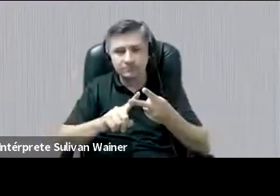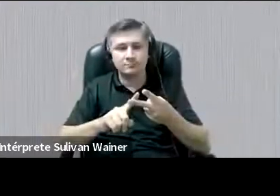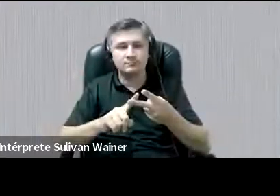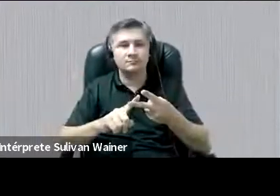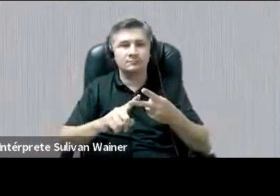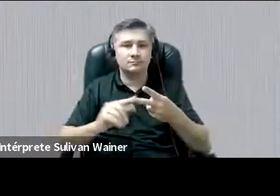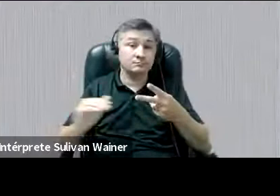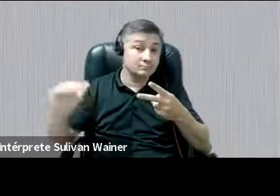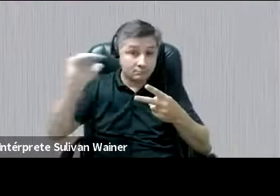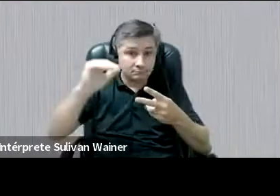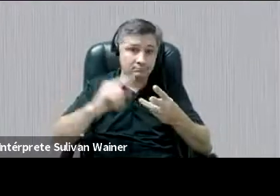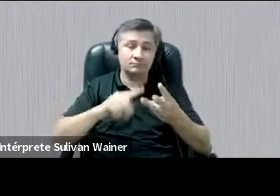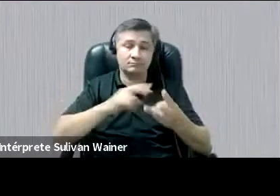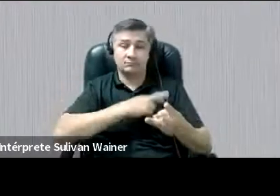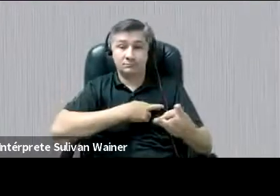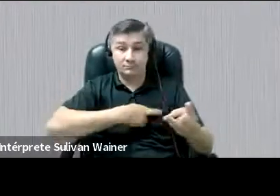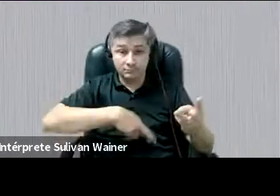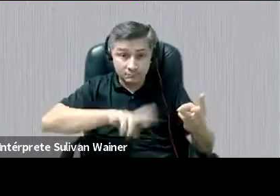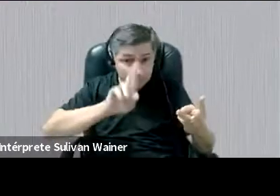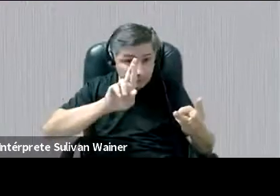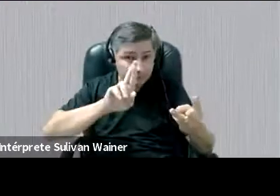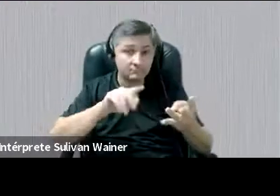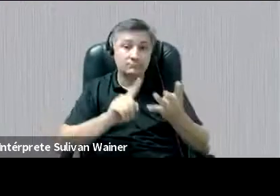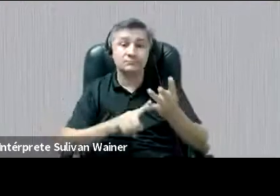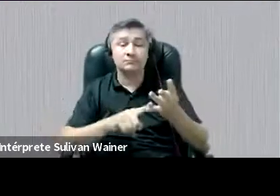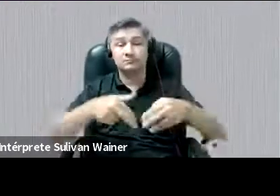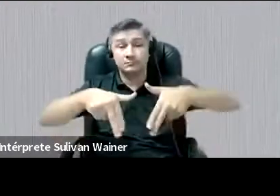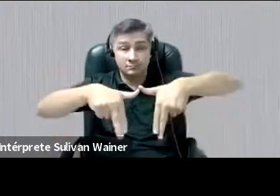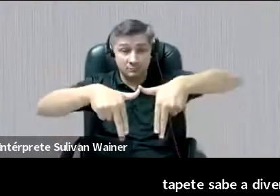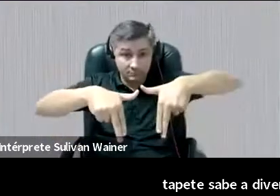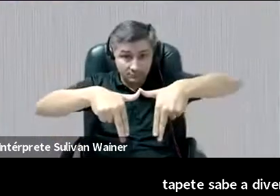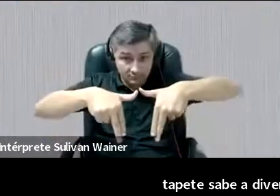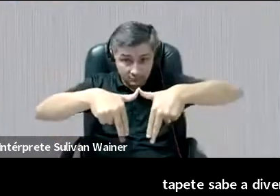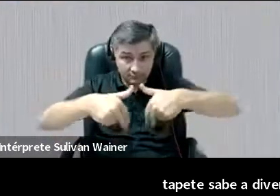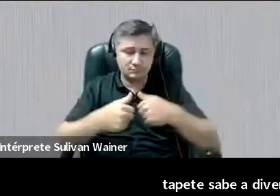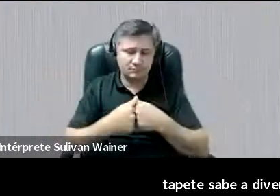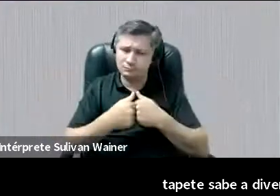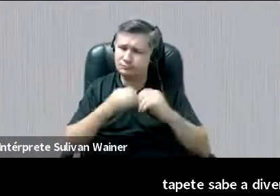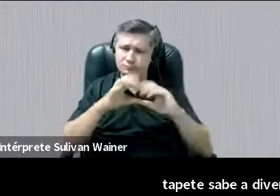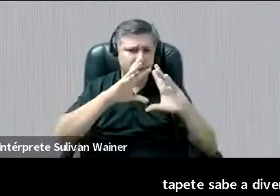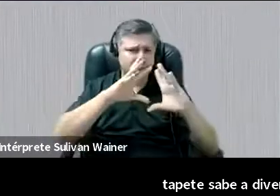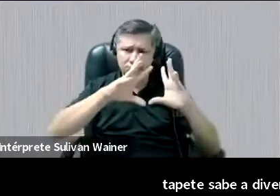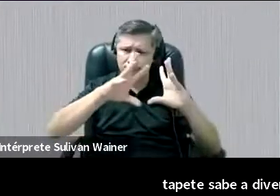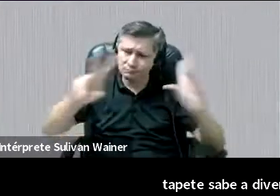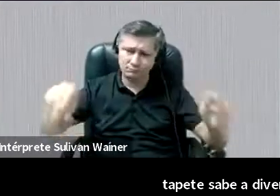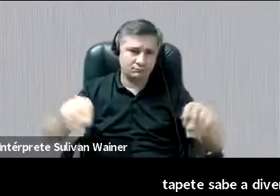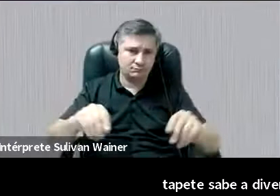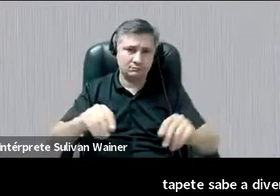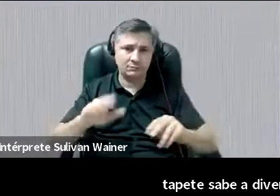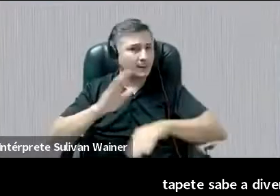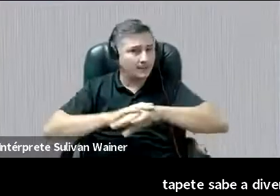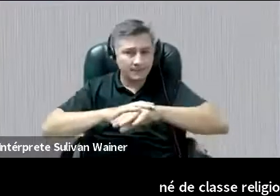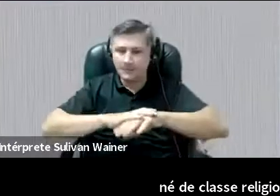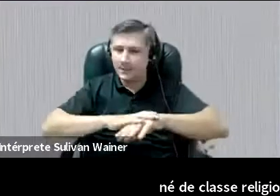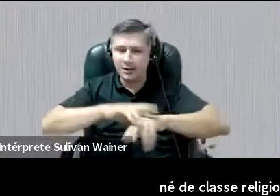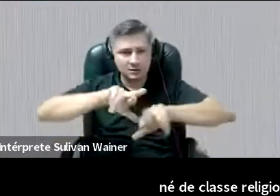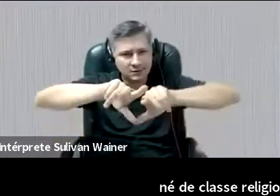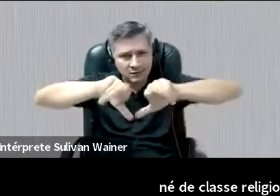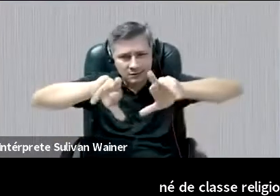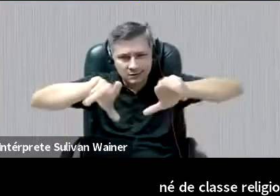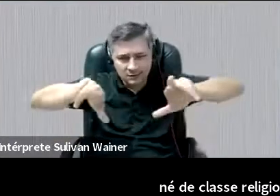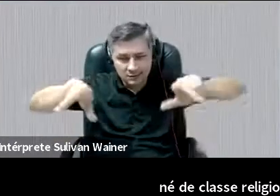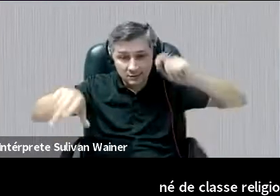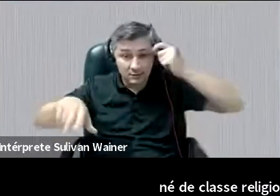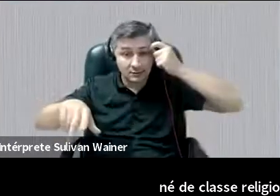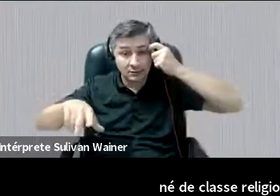religiosa, de gênero e tudo mais, né? Quanto mais coloridos nós podemos ser no sentido